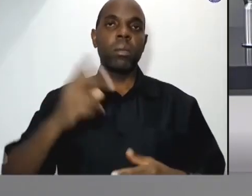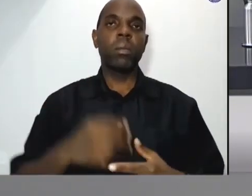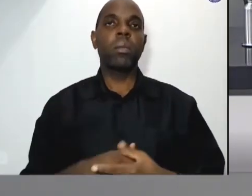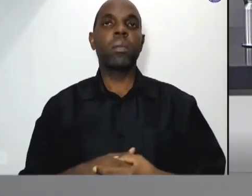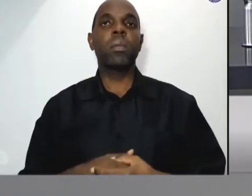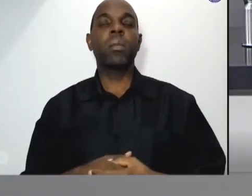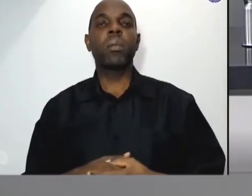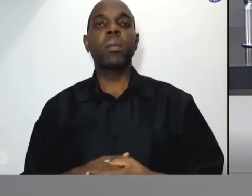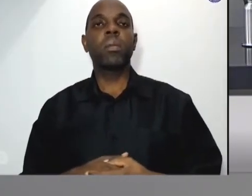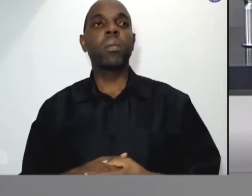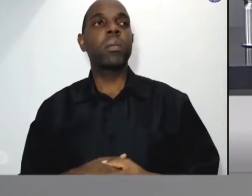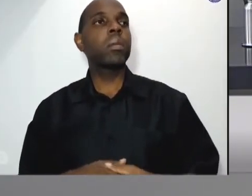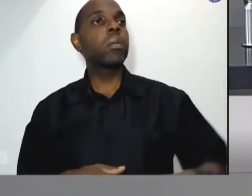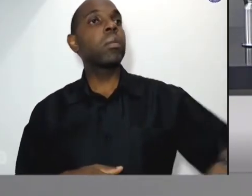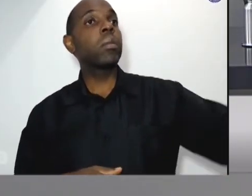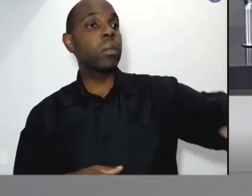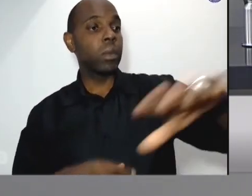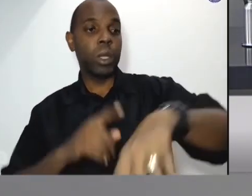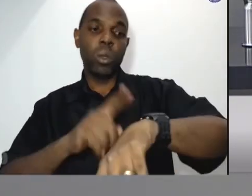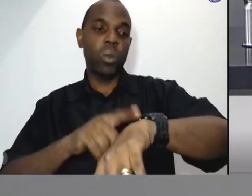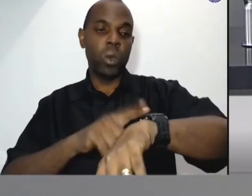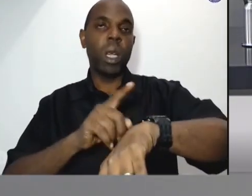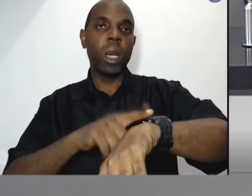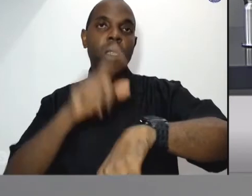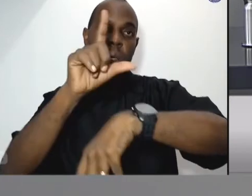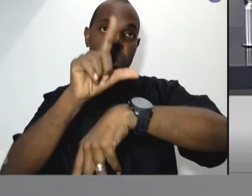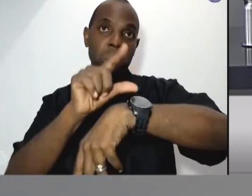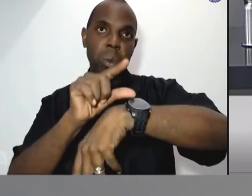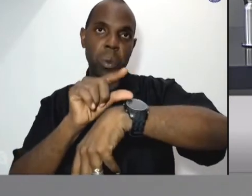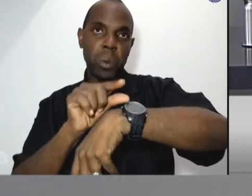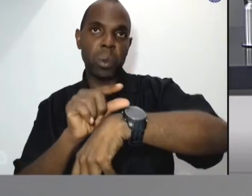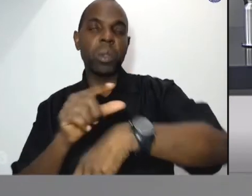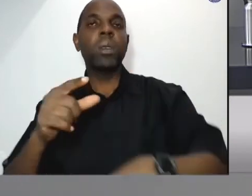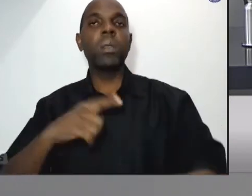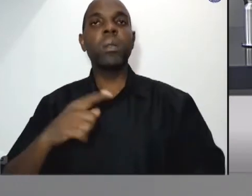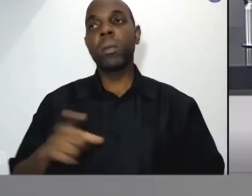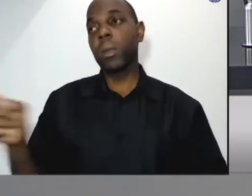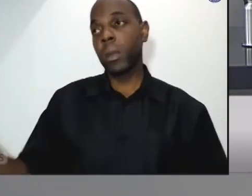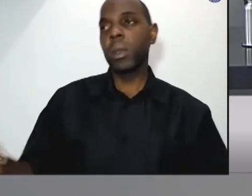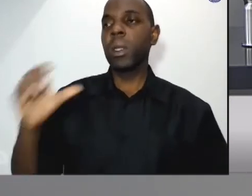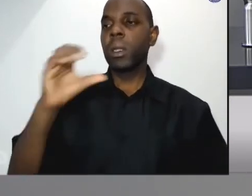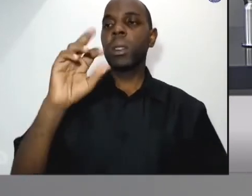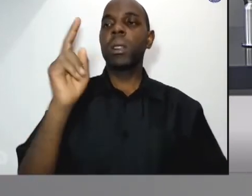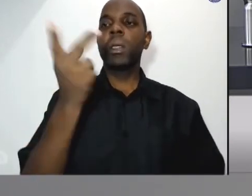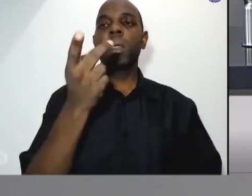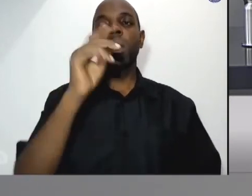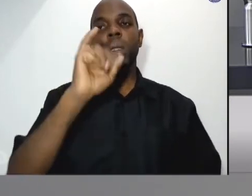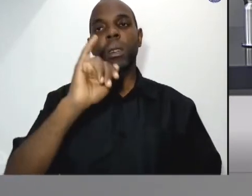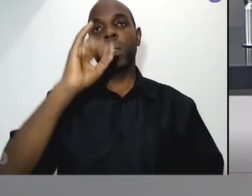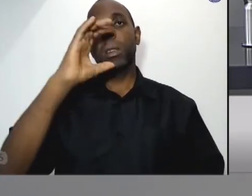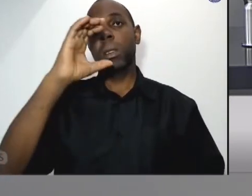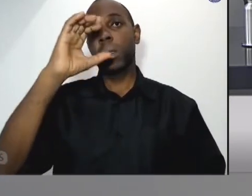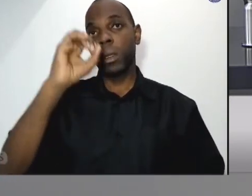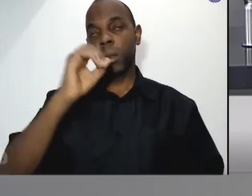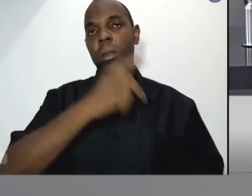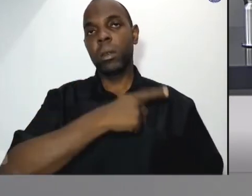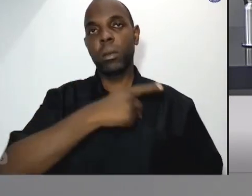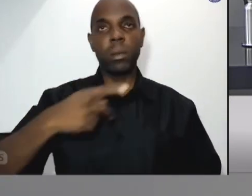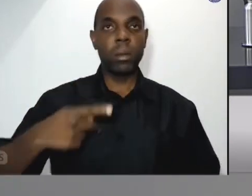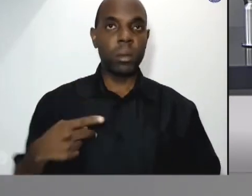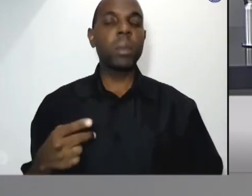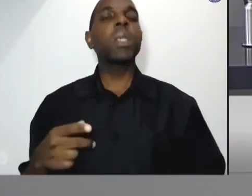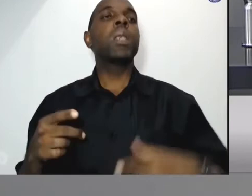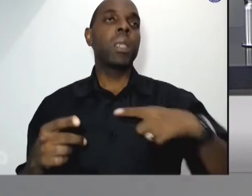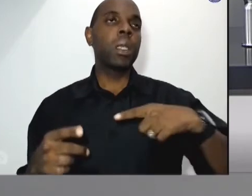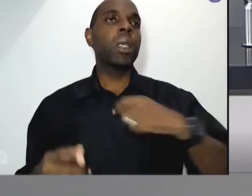plenário por causa do horário nós temos ainda as considerações finais do padre Chico o vereador sargento Laudo se inscreveu e temos também